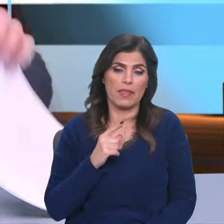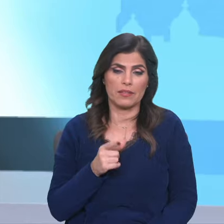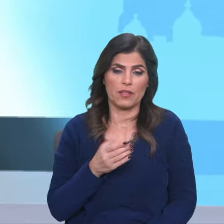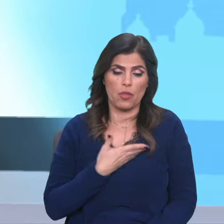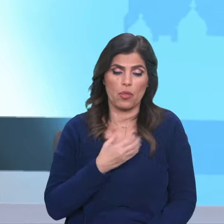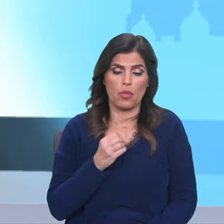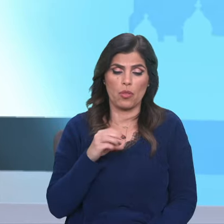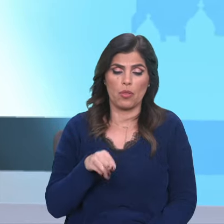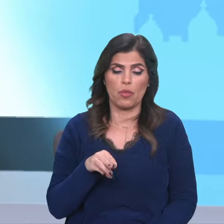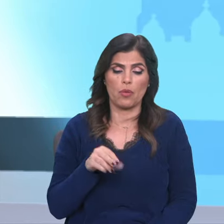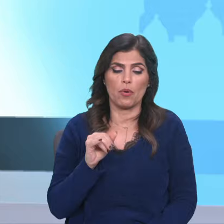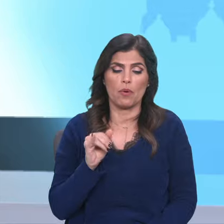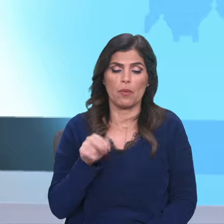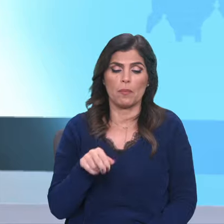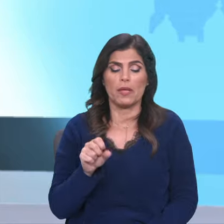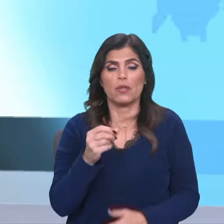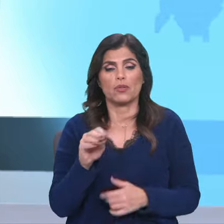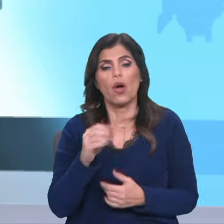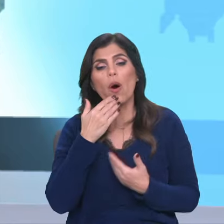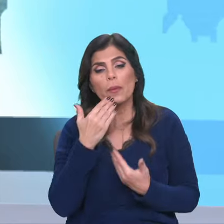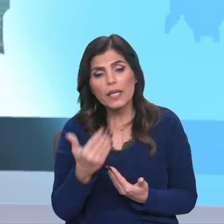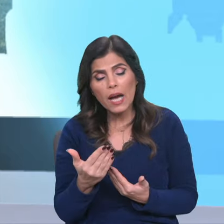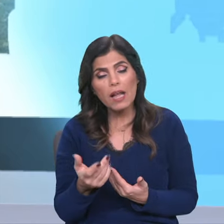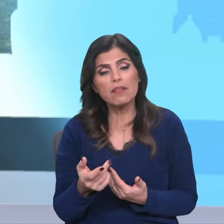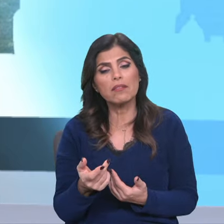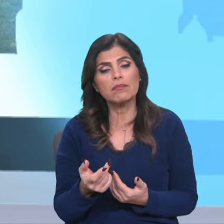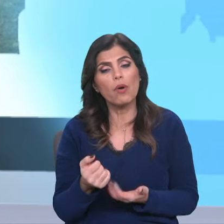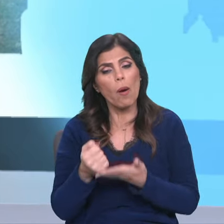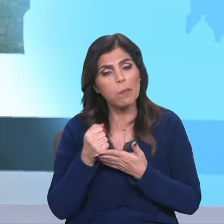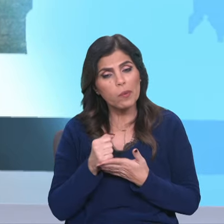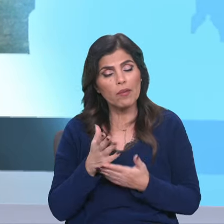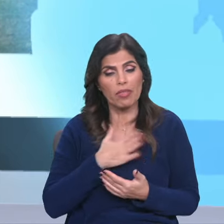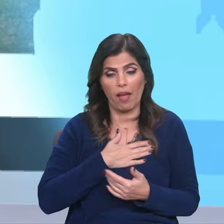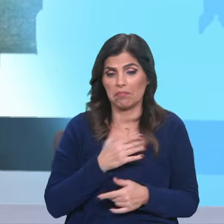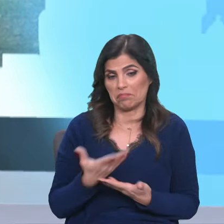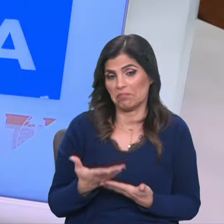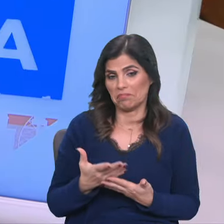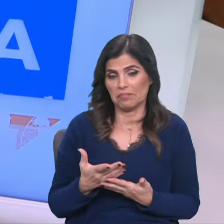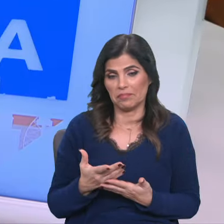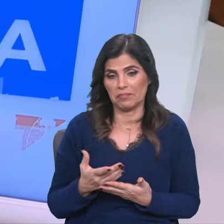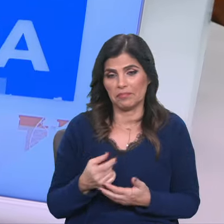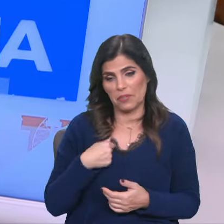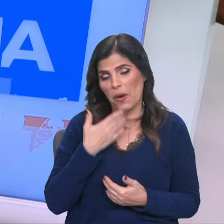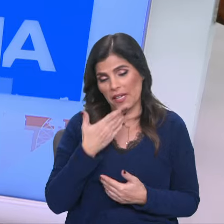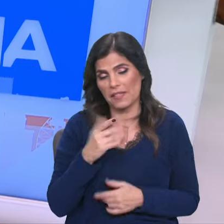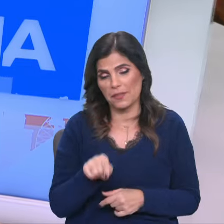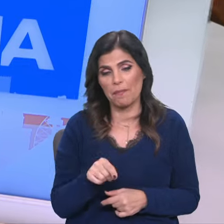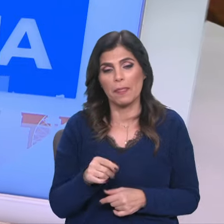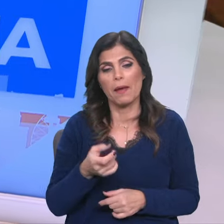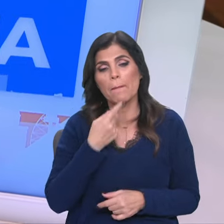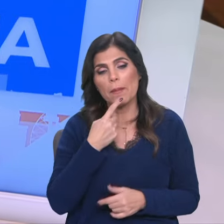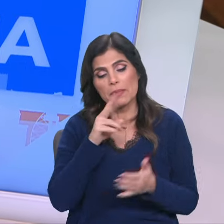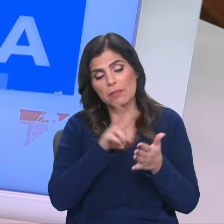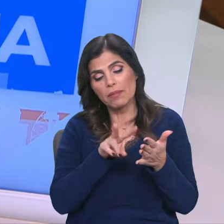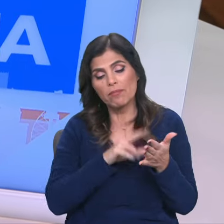Ariais, muito obrigado por este apoio que nos deu. Eu é que agradeço. Para entender estes textos